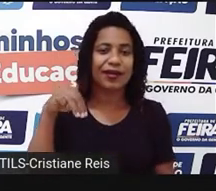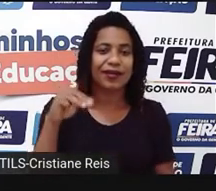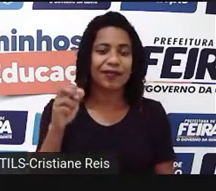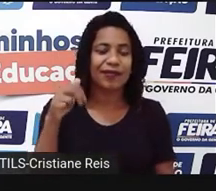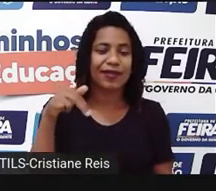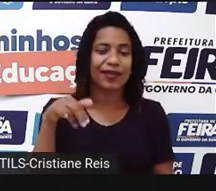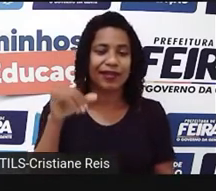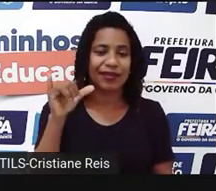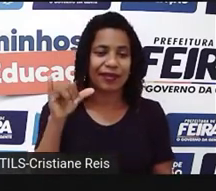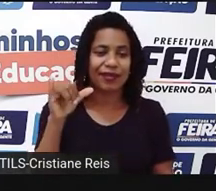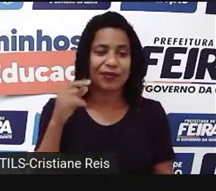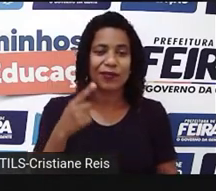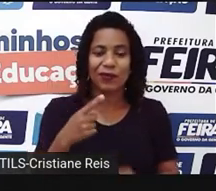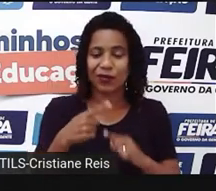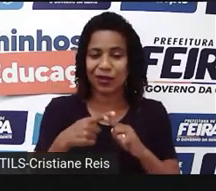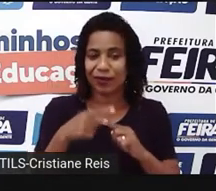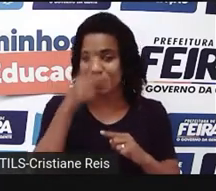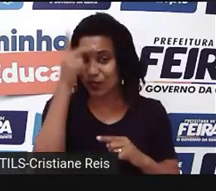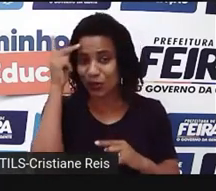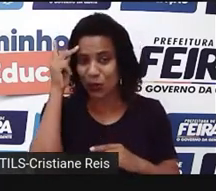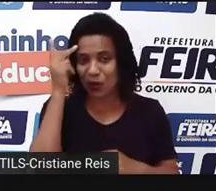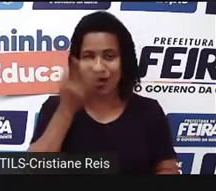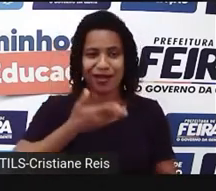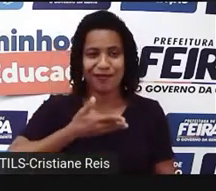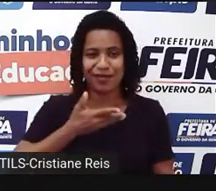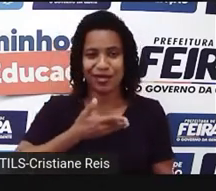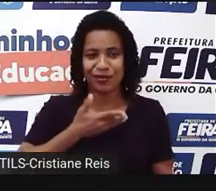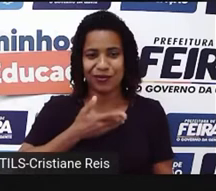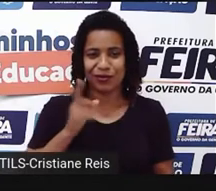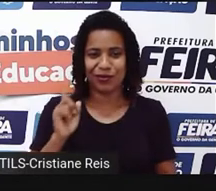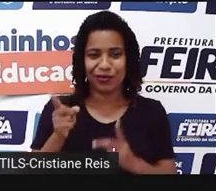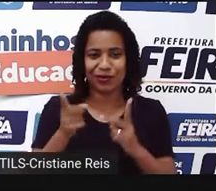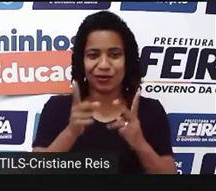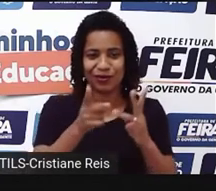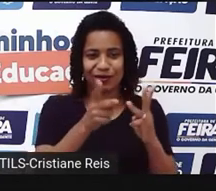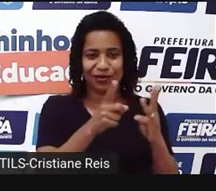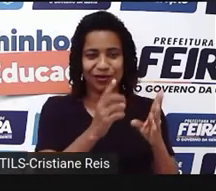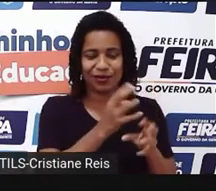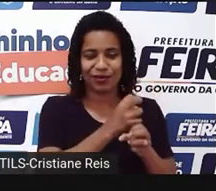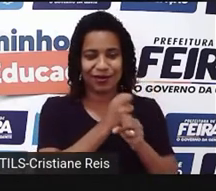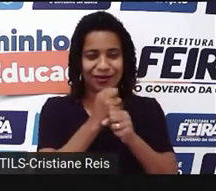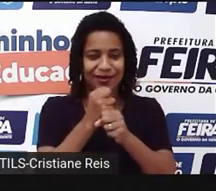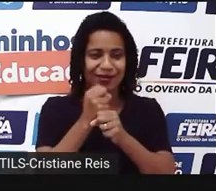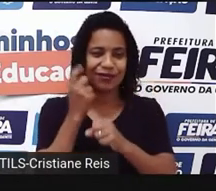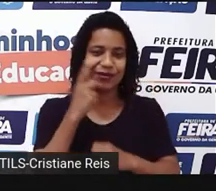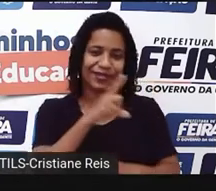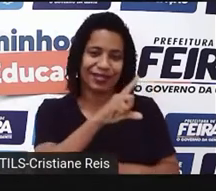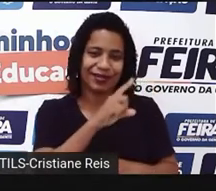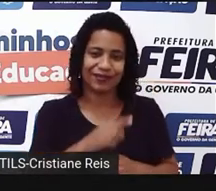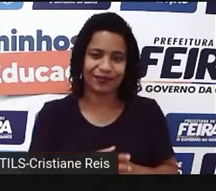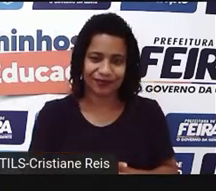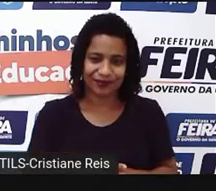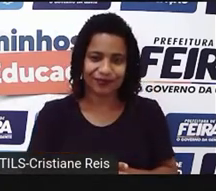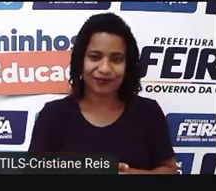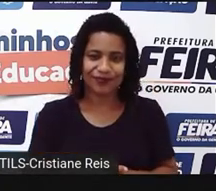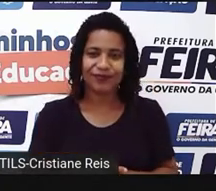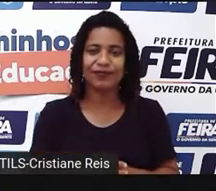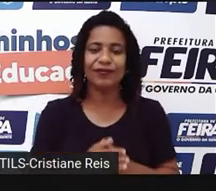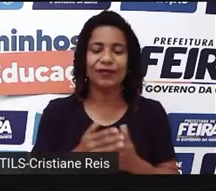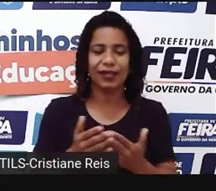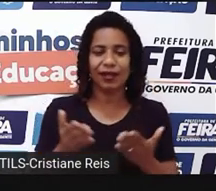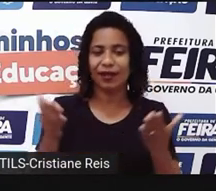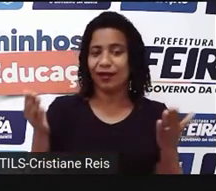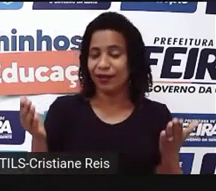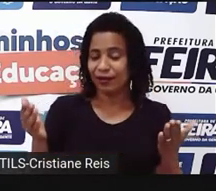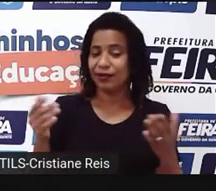coisas que eu posso contar. There are many children in the school. Existem, né? Ou há muitas crianças